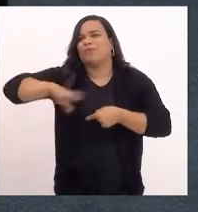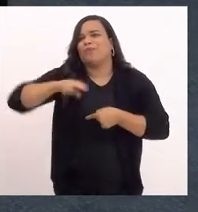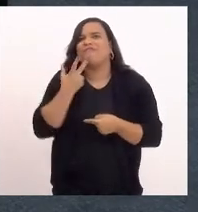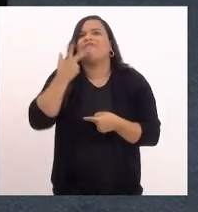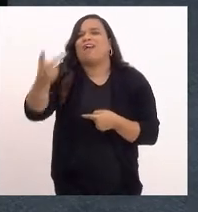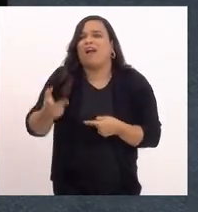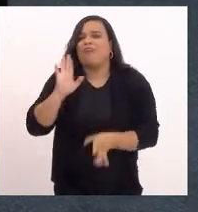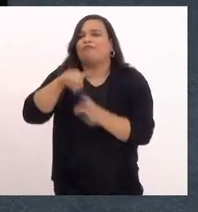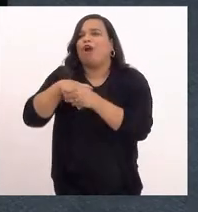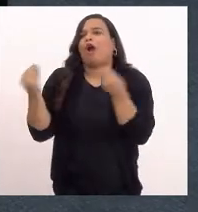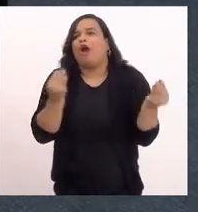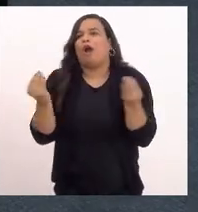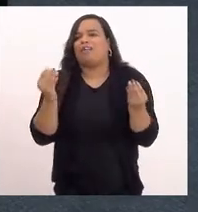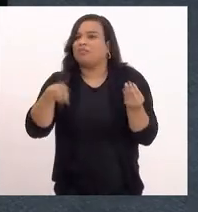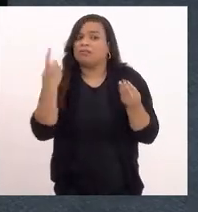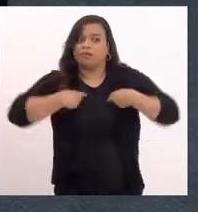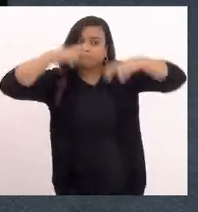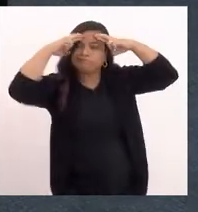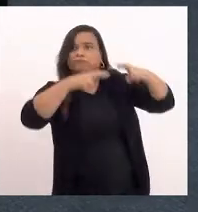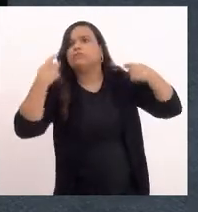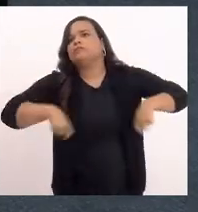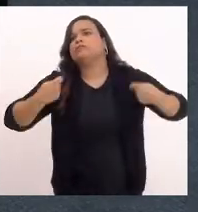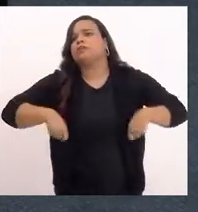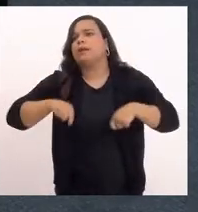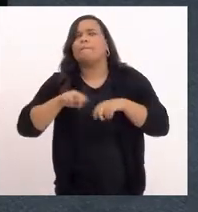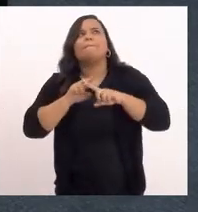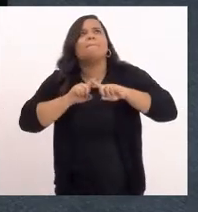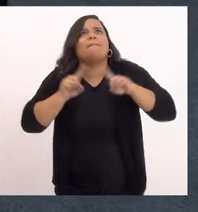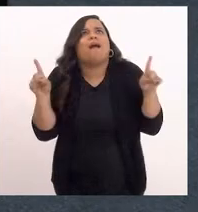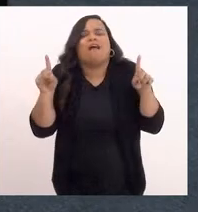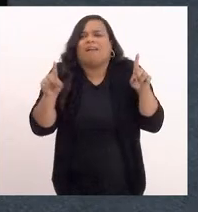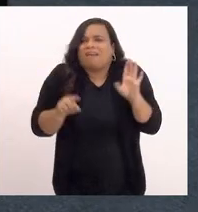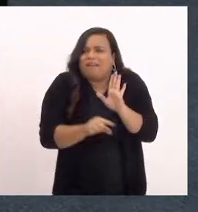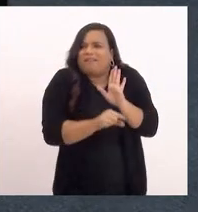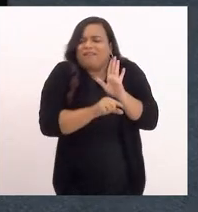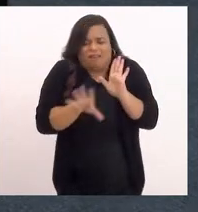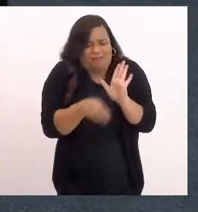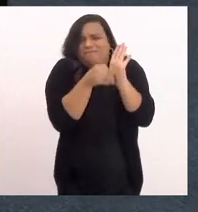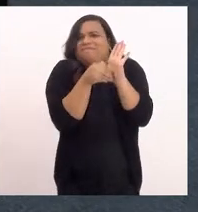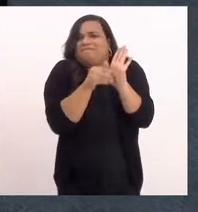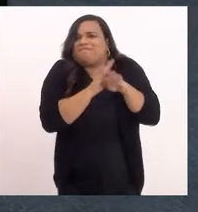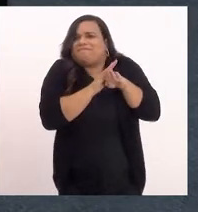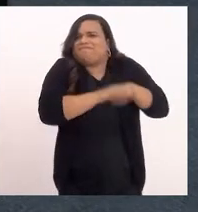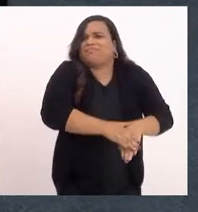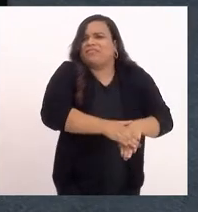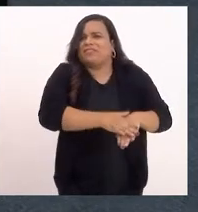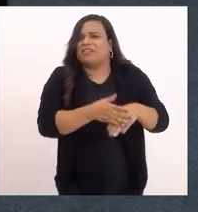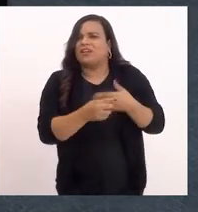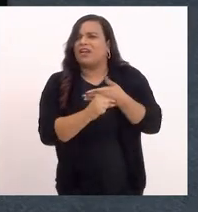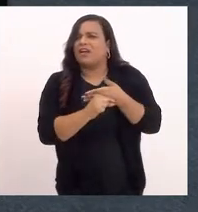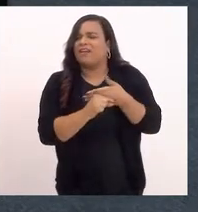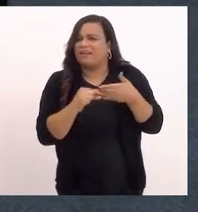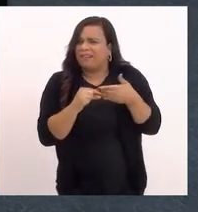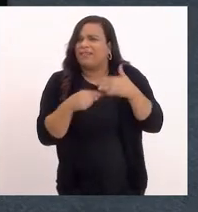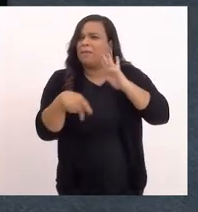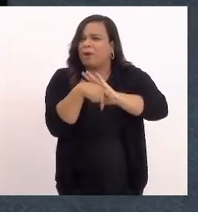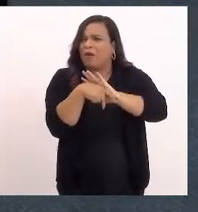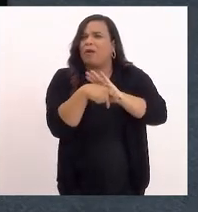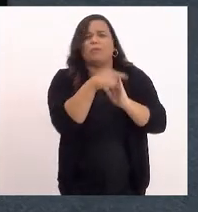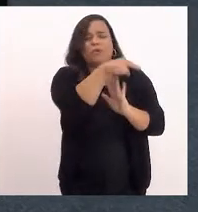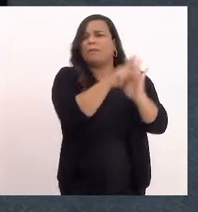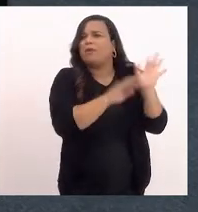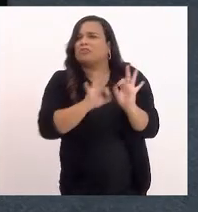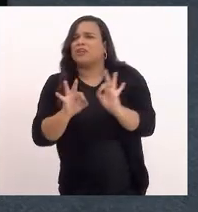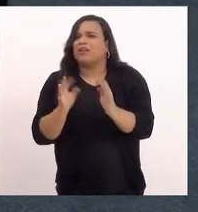que a gente tem que respeitar. Agora, uma emenda para suprimir o artigo do projeto, porque o patrimônio cultural é apenas um